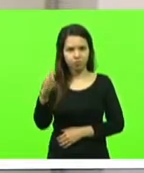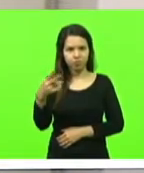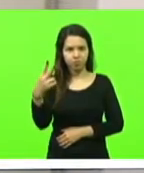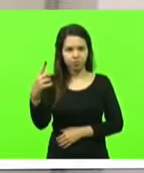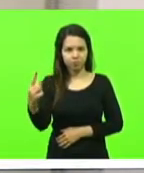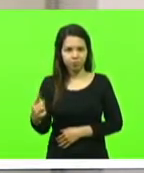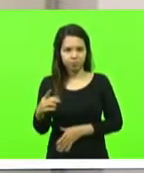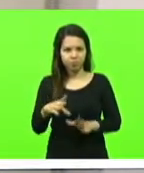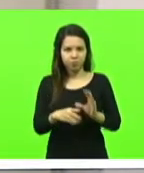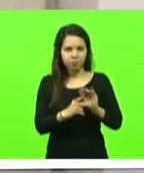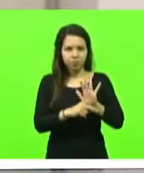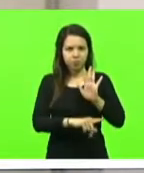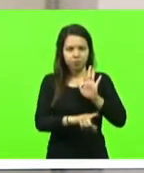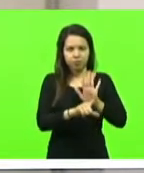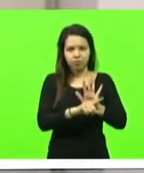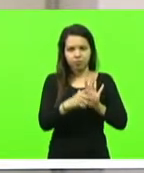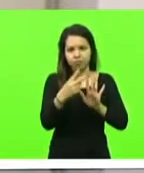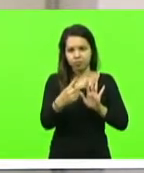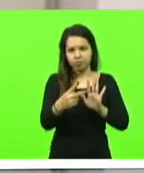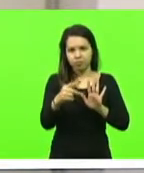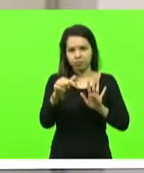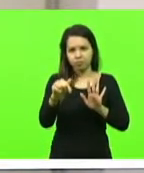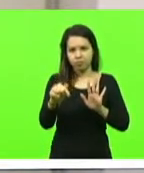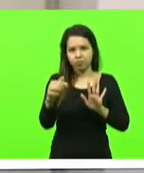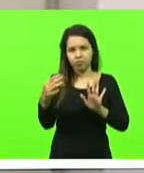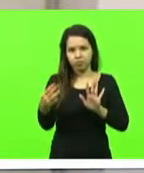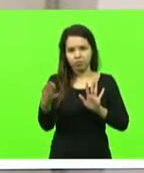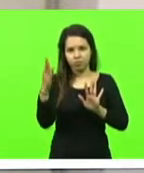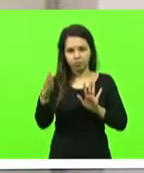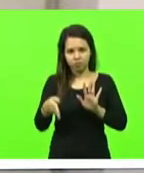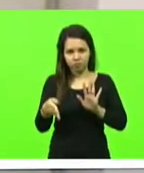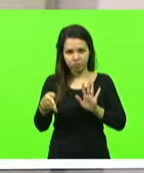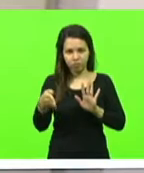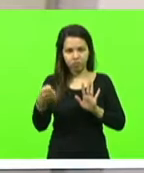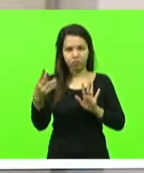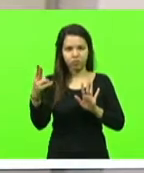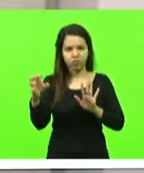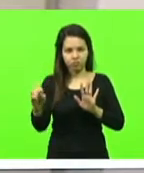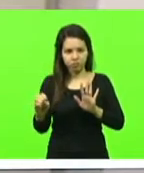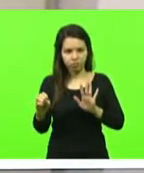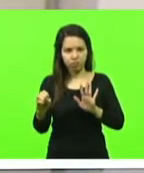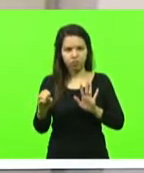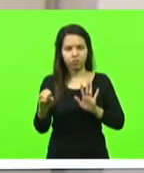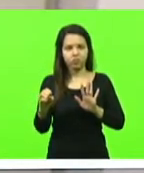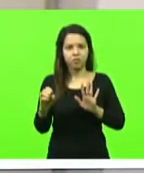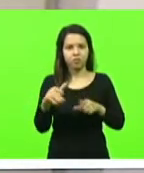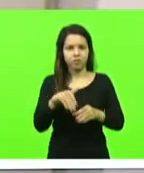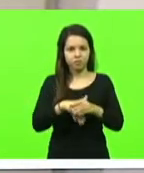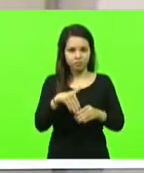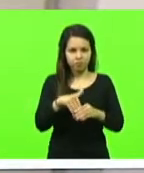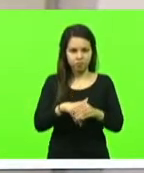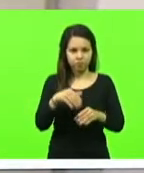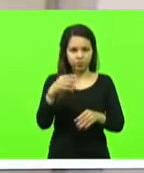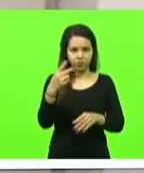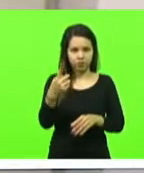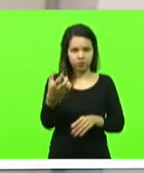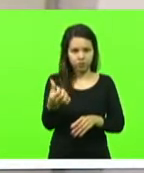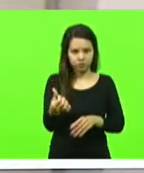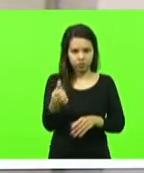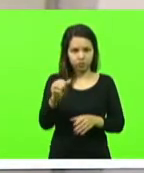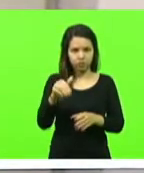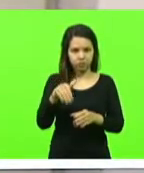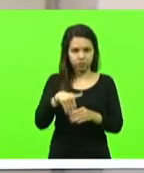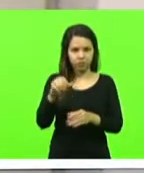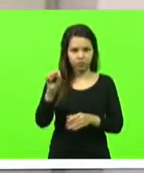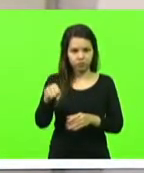projeto de lei número 273 barra 2020, obtendo a seguinte votação, 16 votos sim, 14